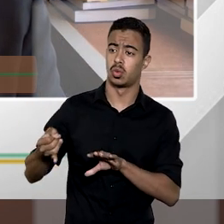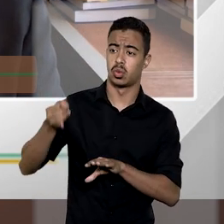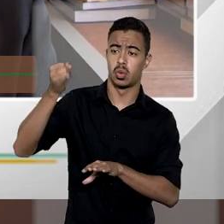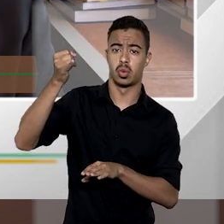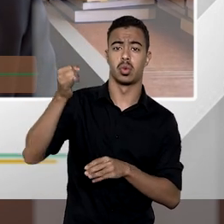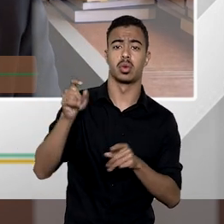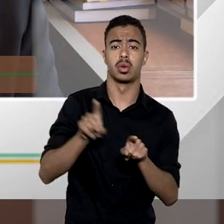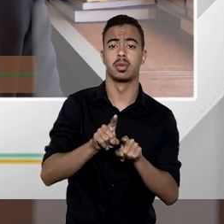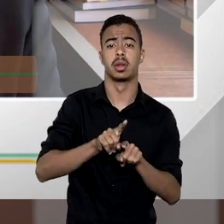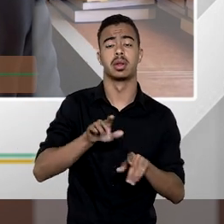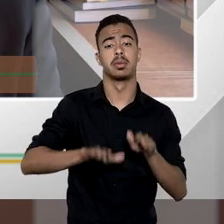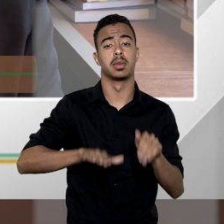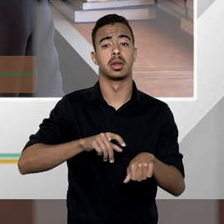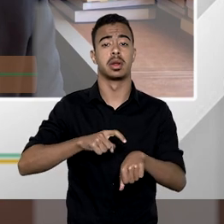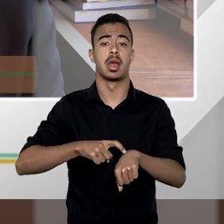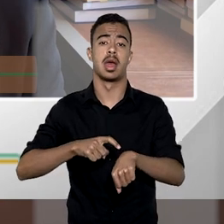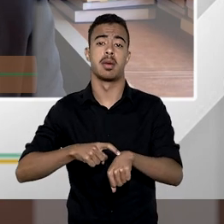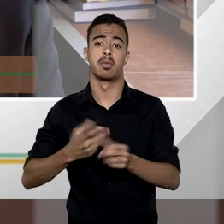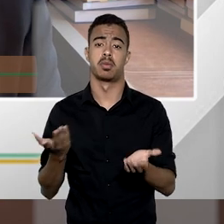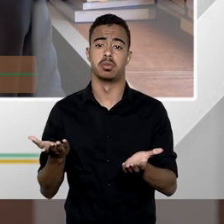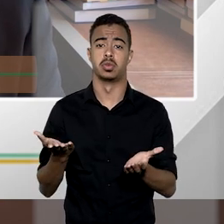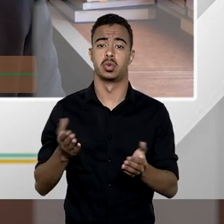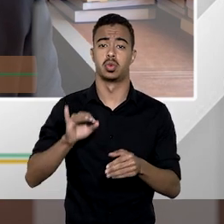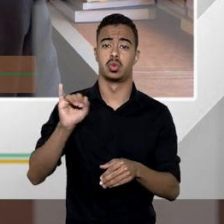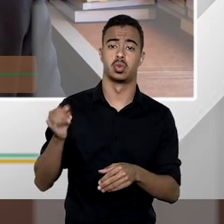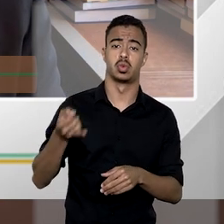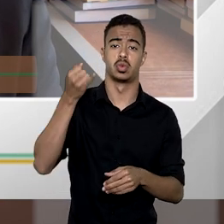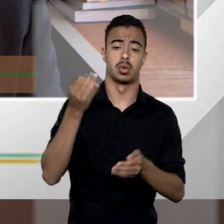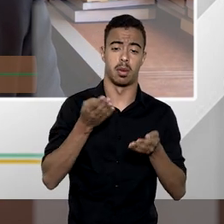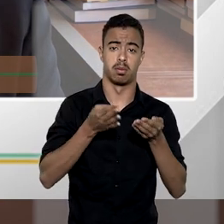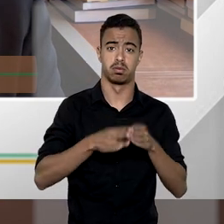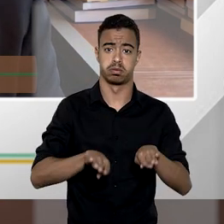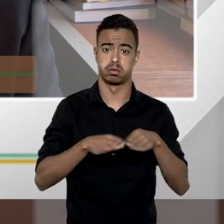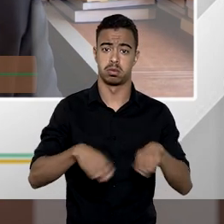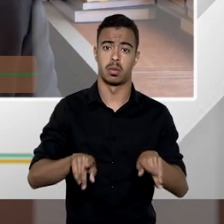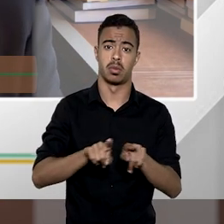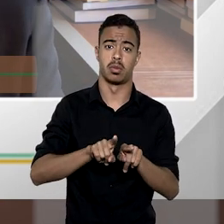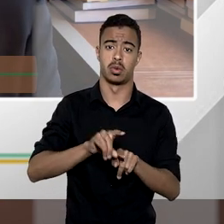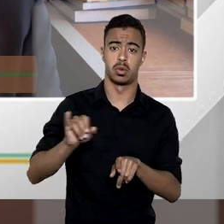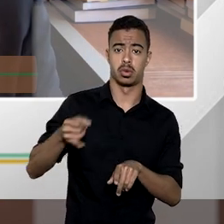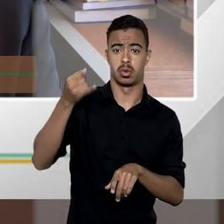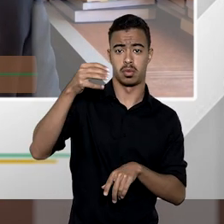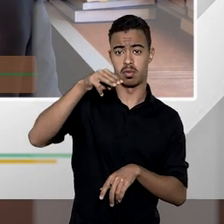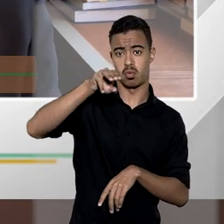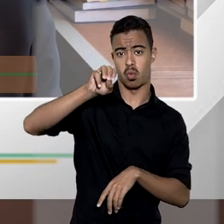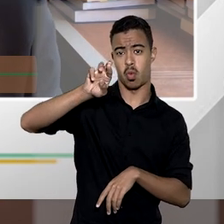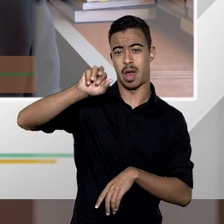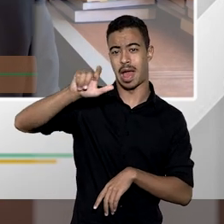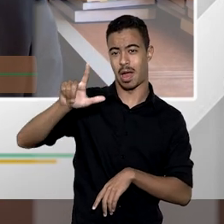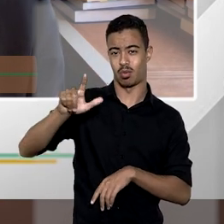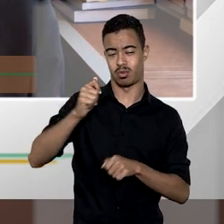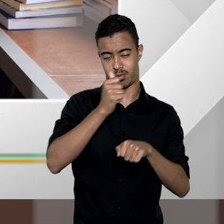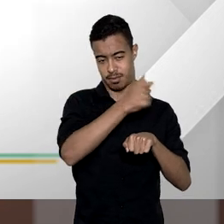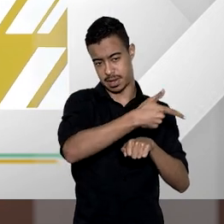moratórios e a depender do momento de juros de juros compensatórios e de juros moratórios